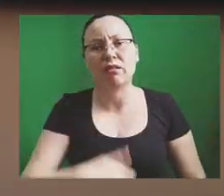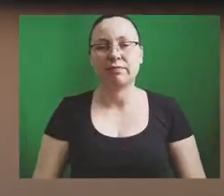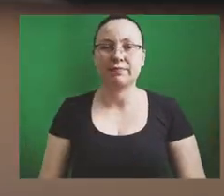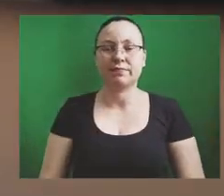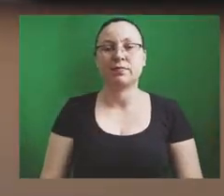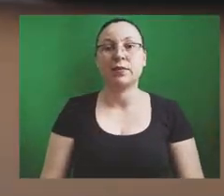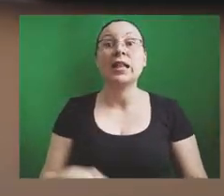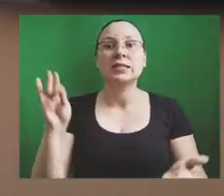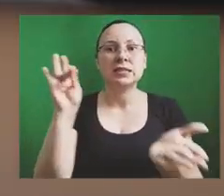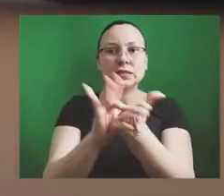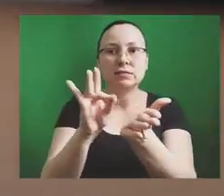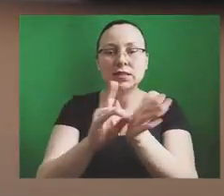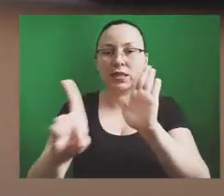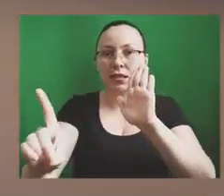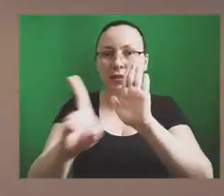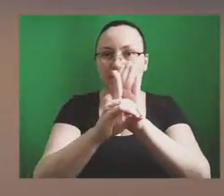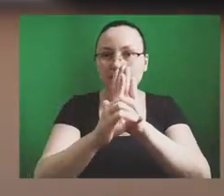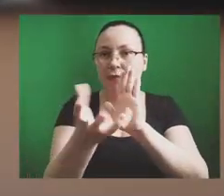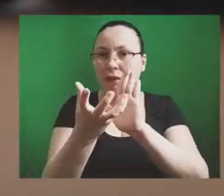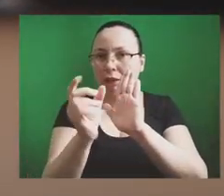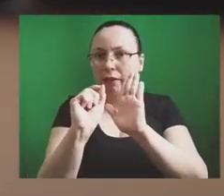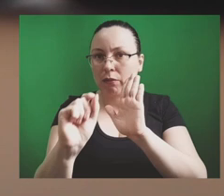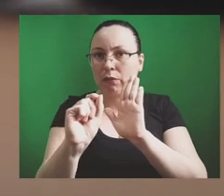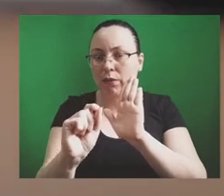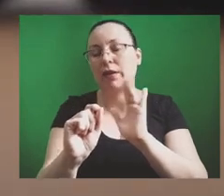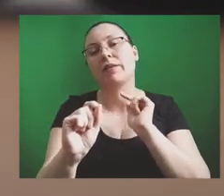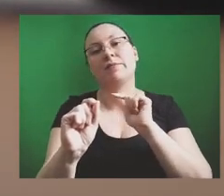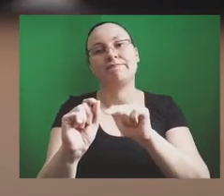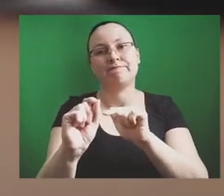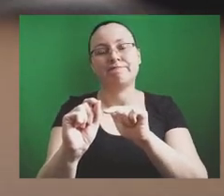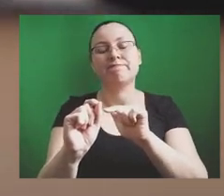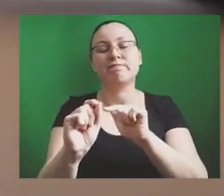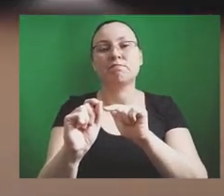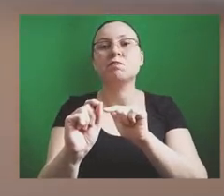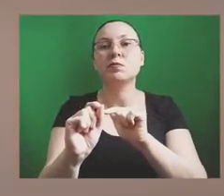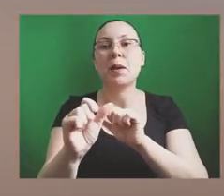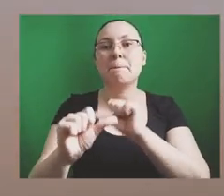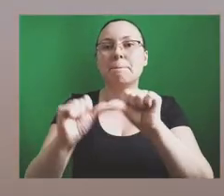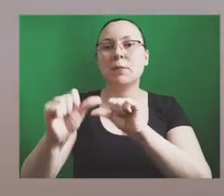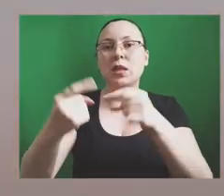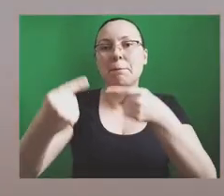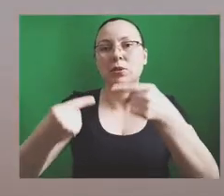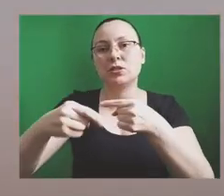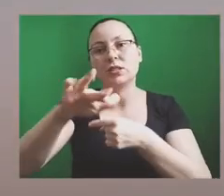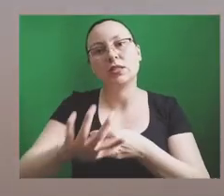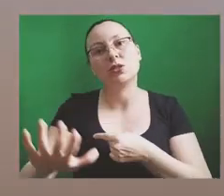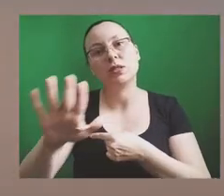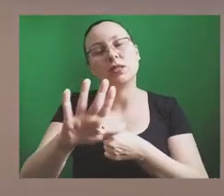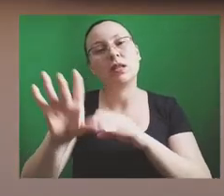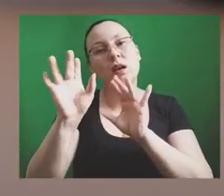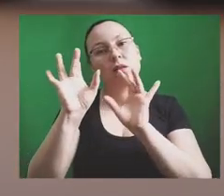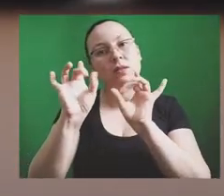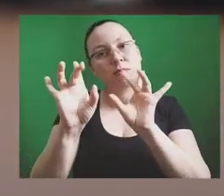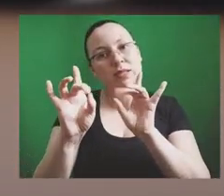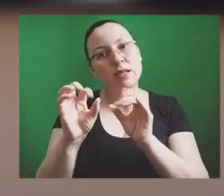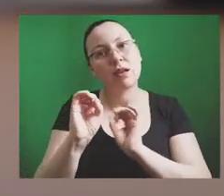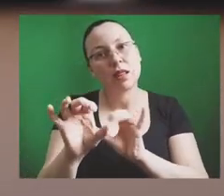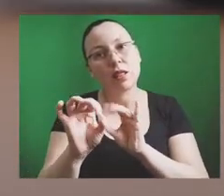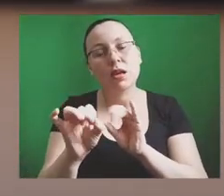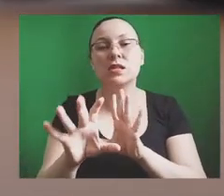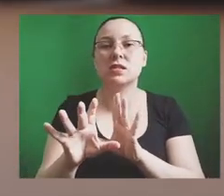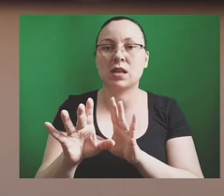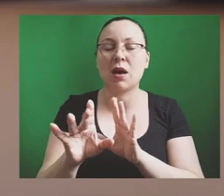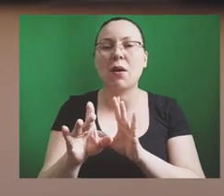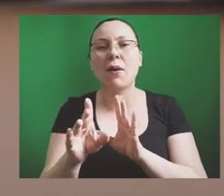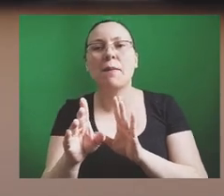Na prática, o Decreto 10.502, de 2020, modifica a Política Nacional de Educação Especial